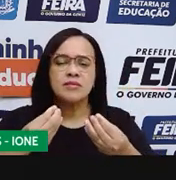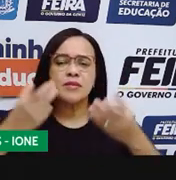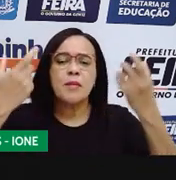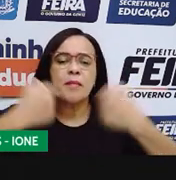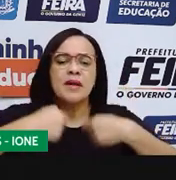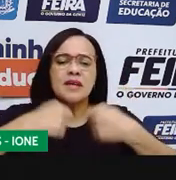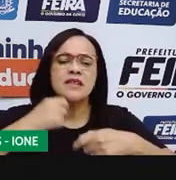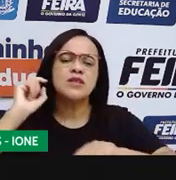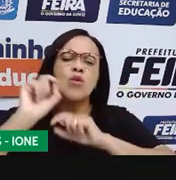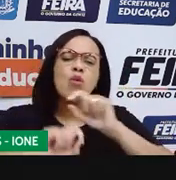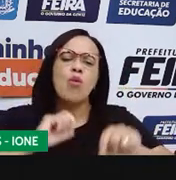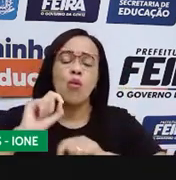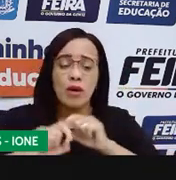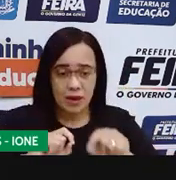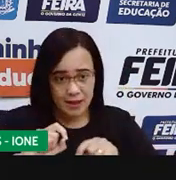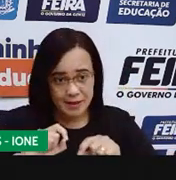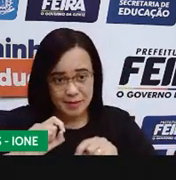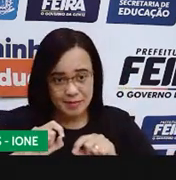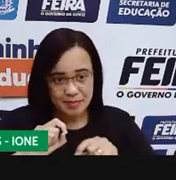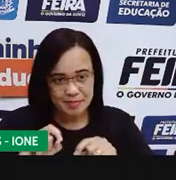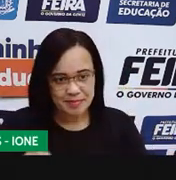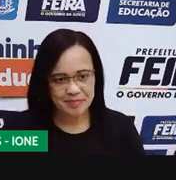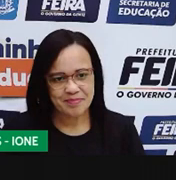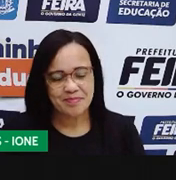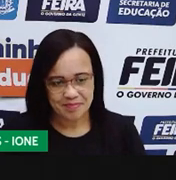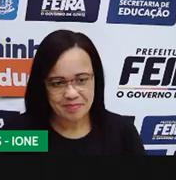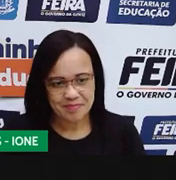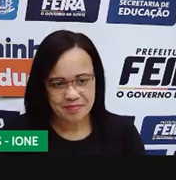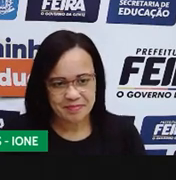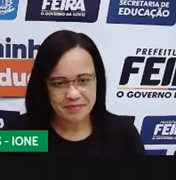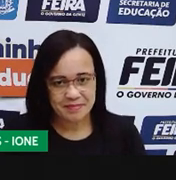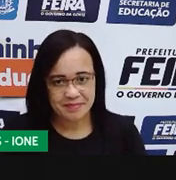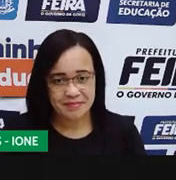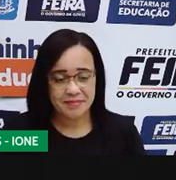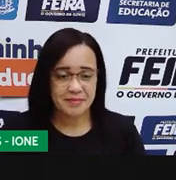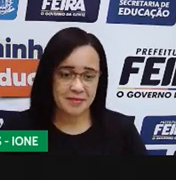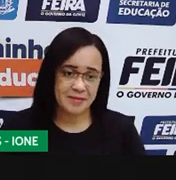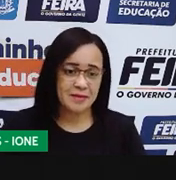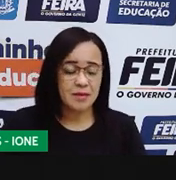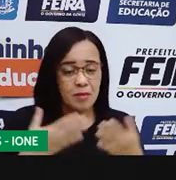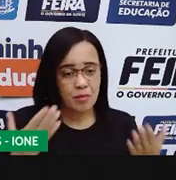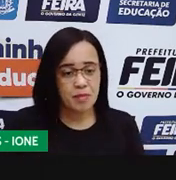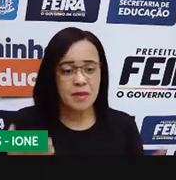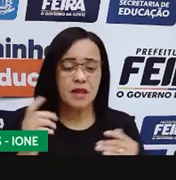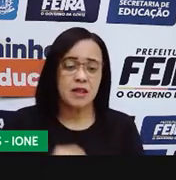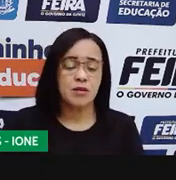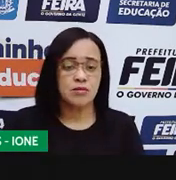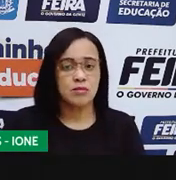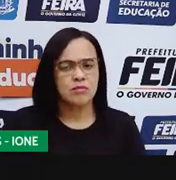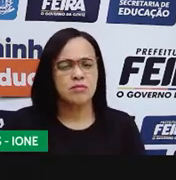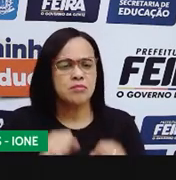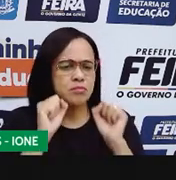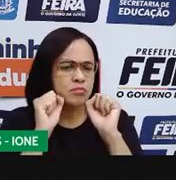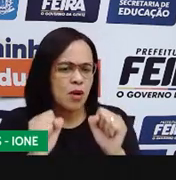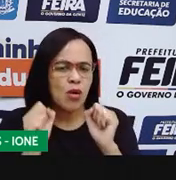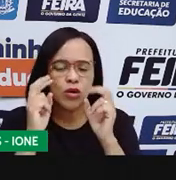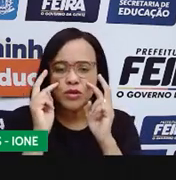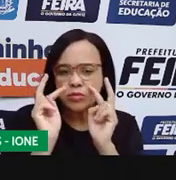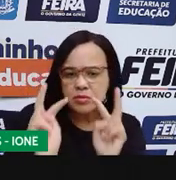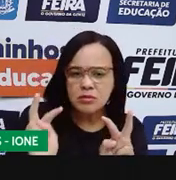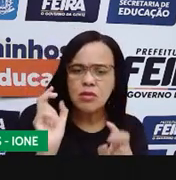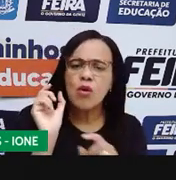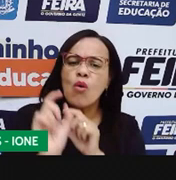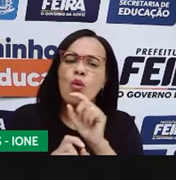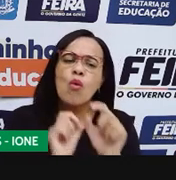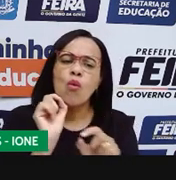essa família vai se parecer, a gente pode ir observando por meio de uma árvore genealógica,